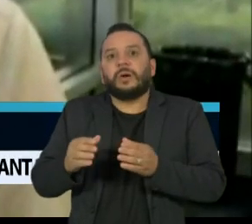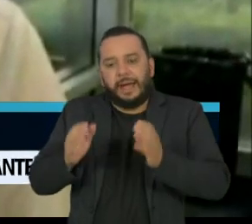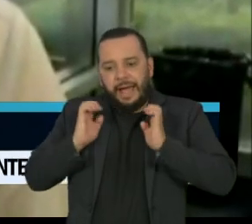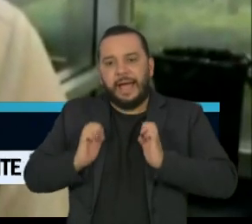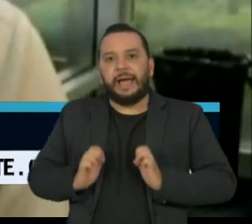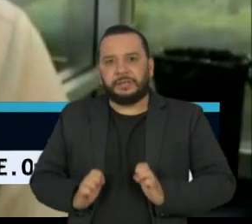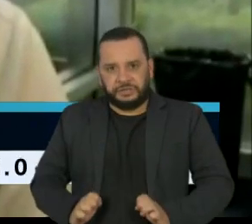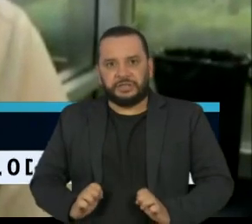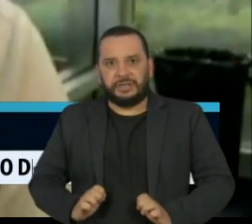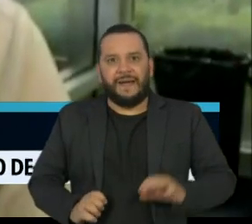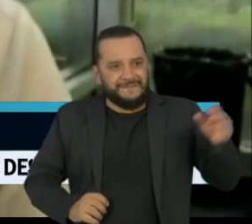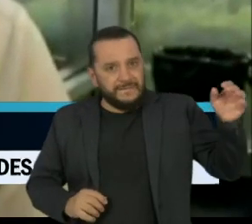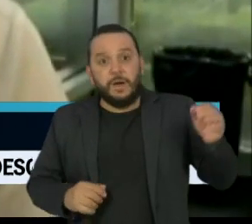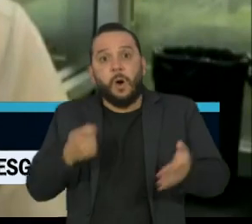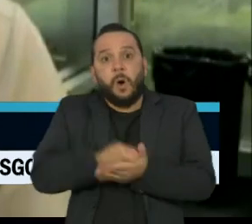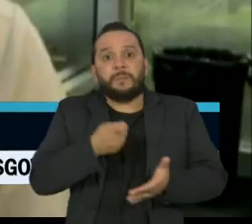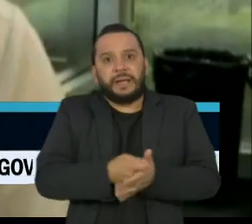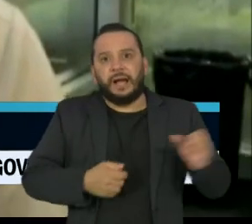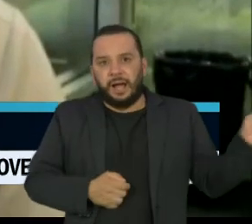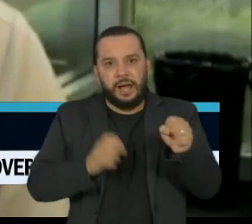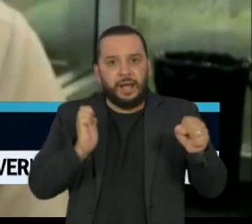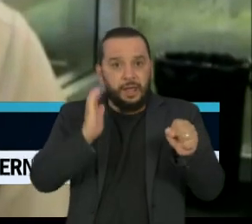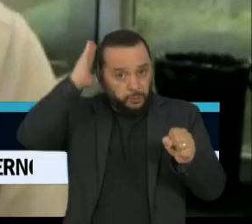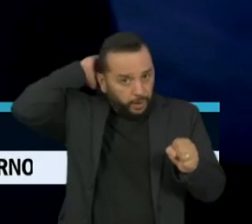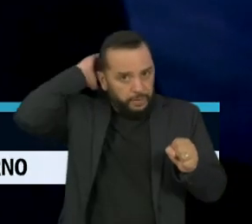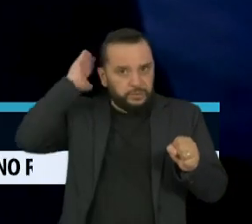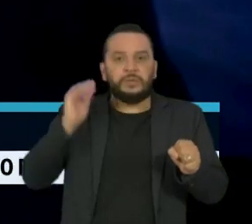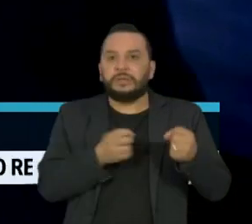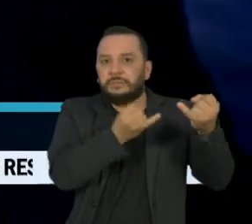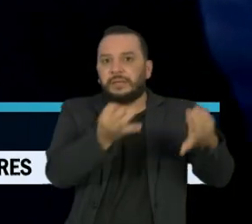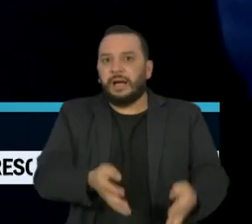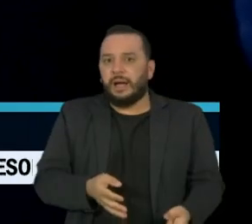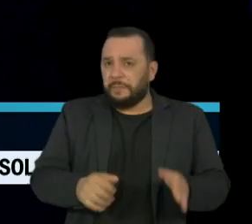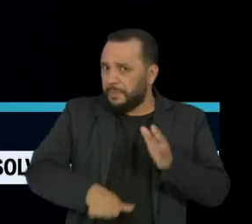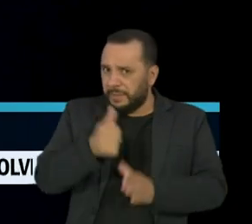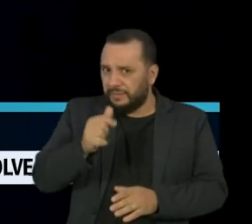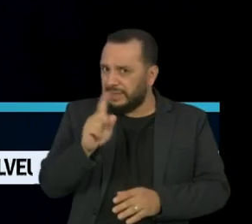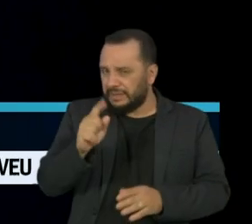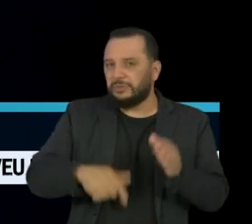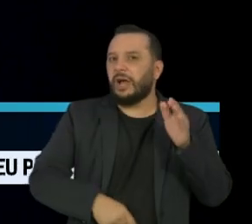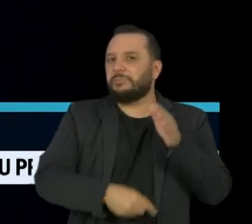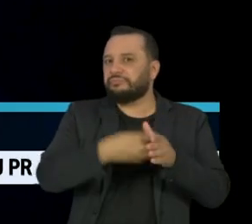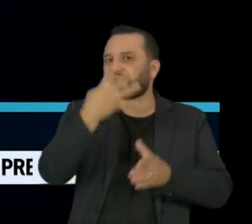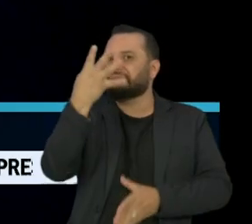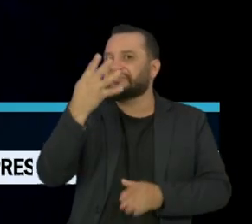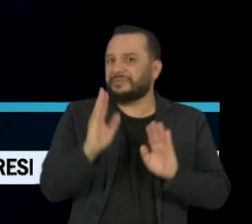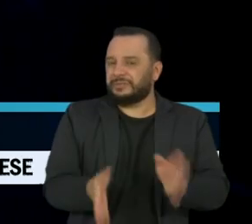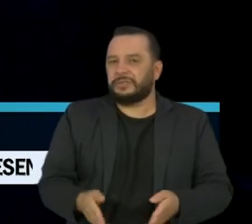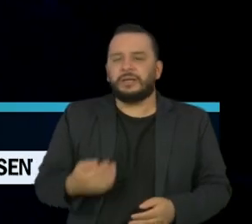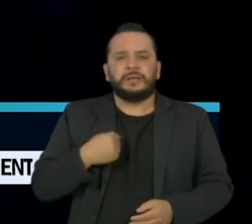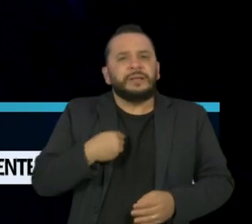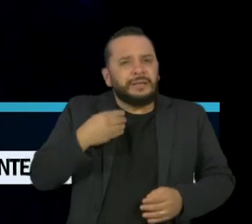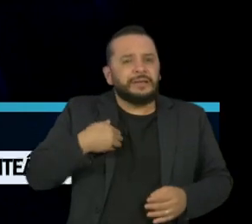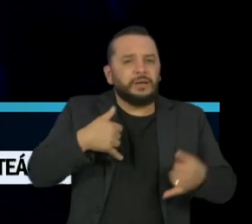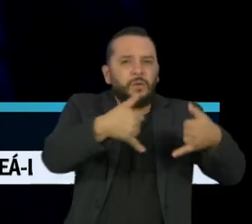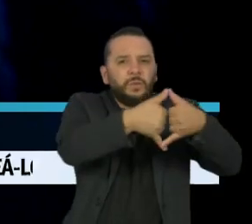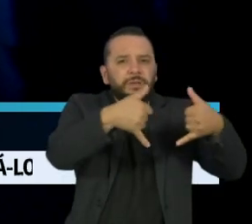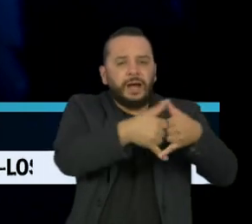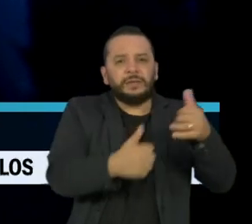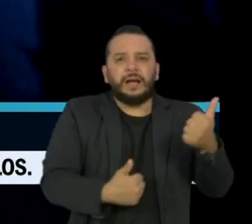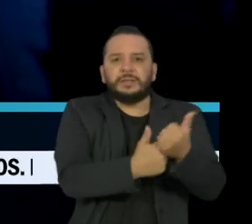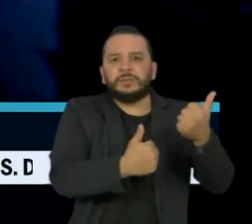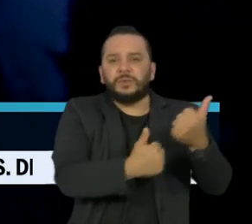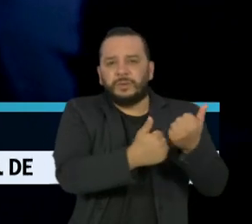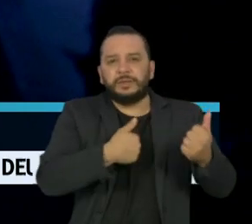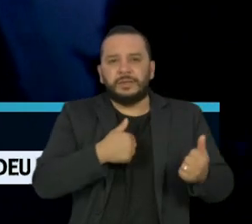tenha de esclarecer essa conduta, não vai ser a primeira vez. Tentamos contato com a assessoria do deputado Eduardo Bolsonaro, que não